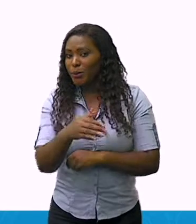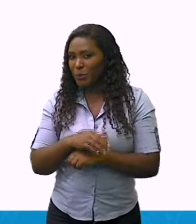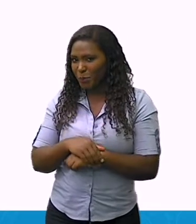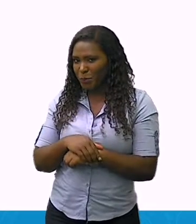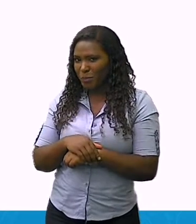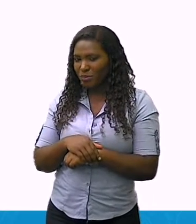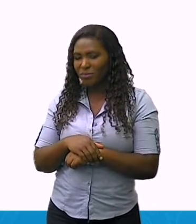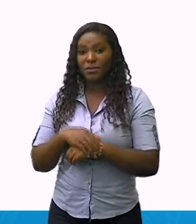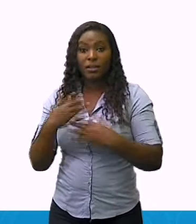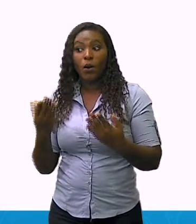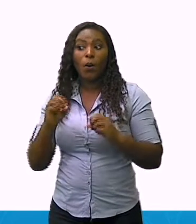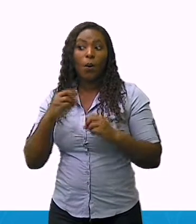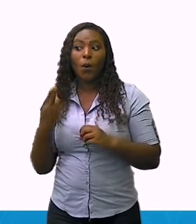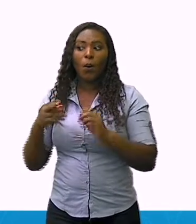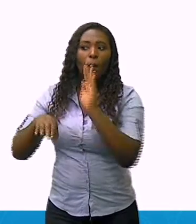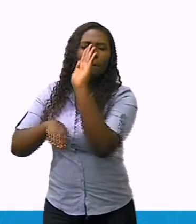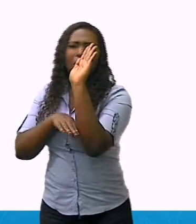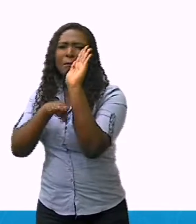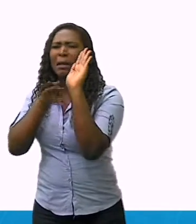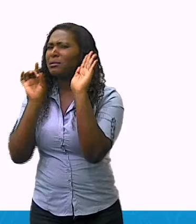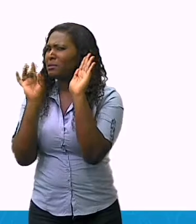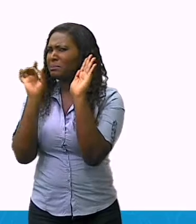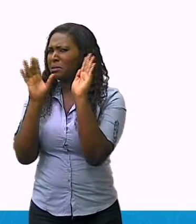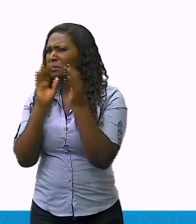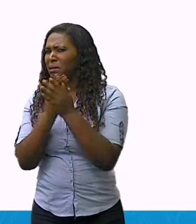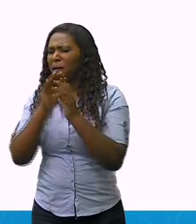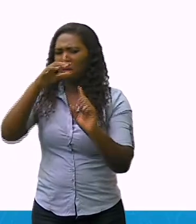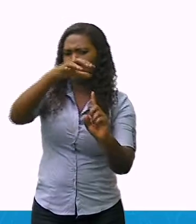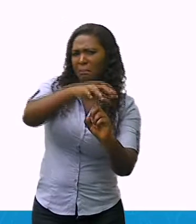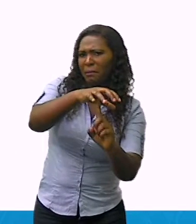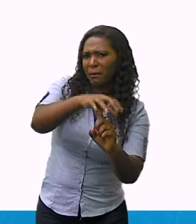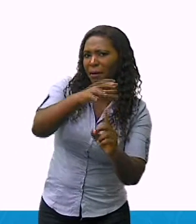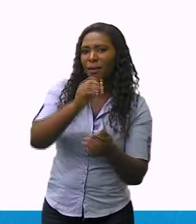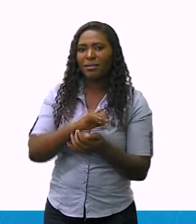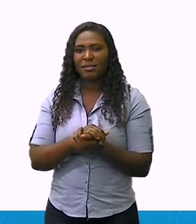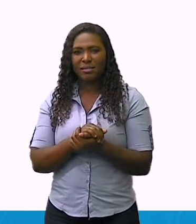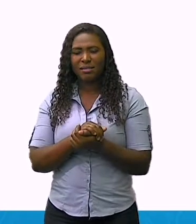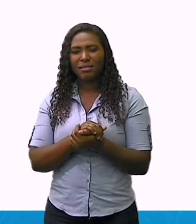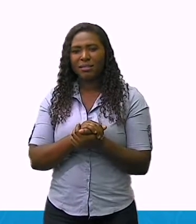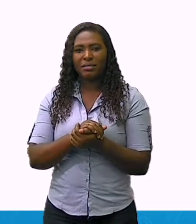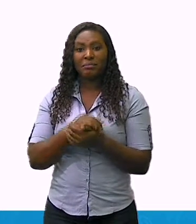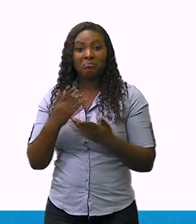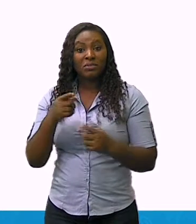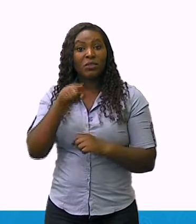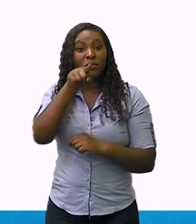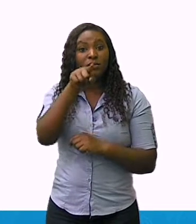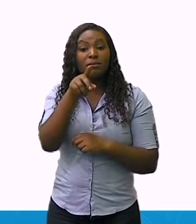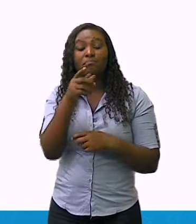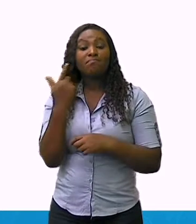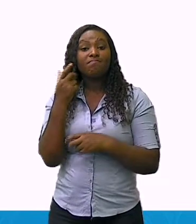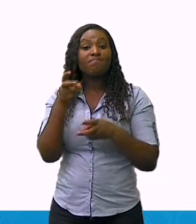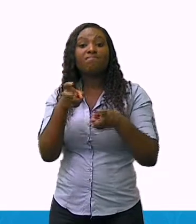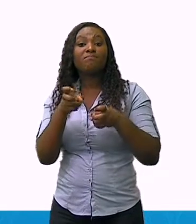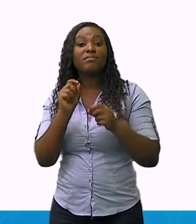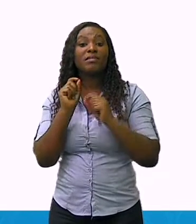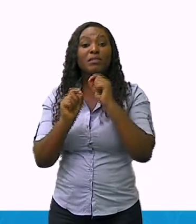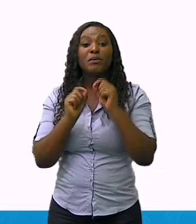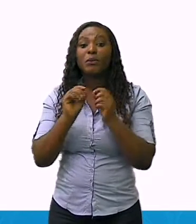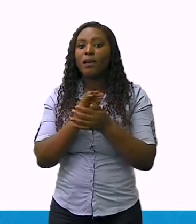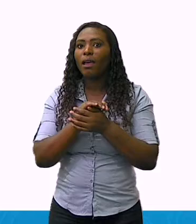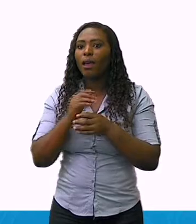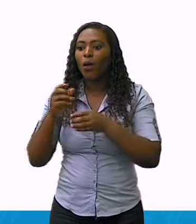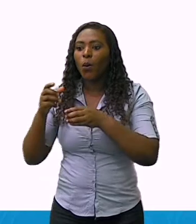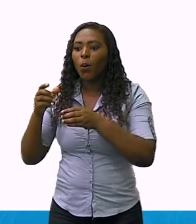Algum prédio específico? Alguma praça? Você consegue identificar quais são estes